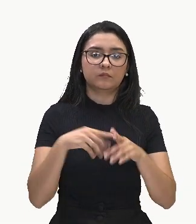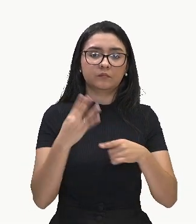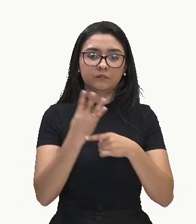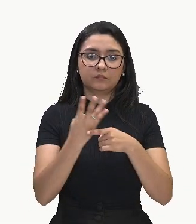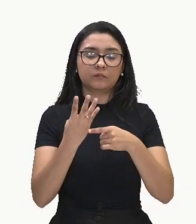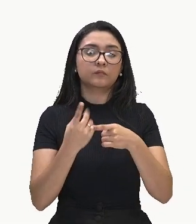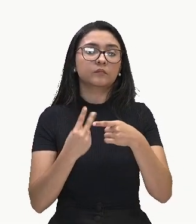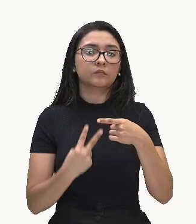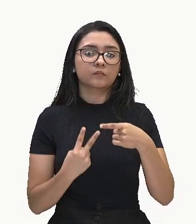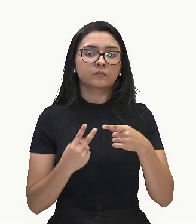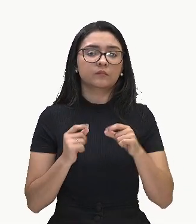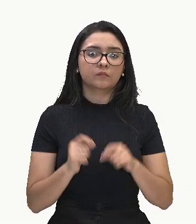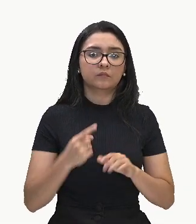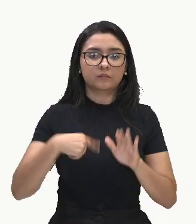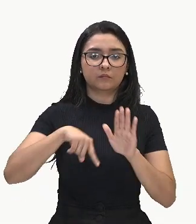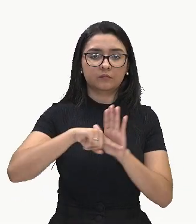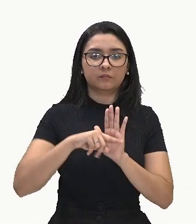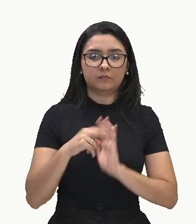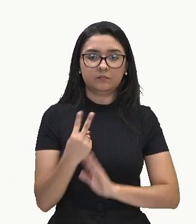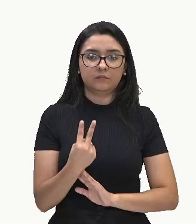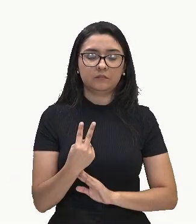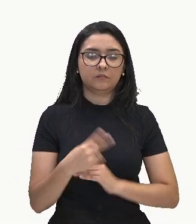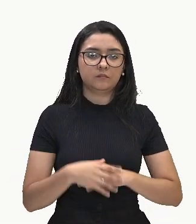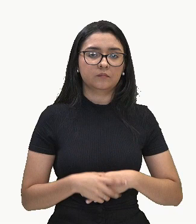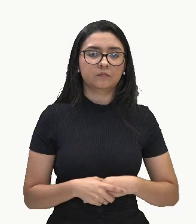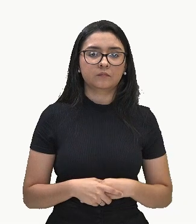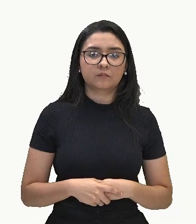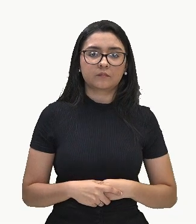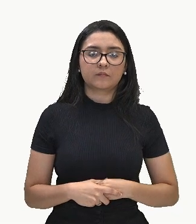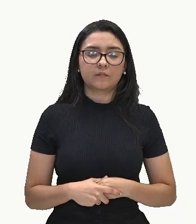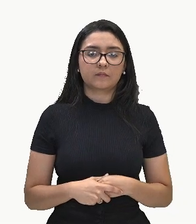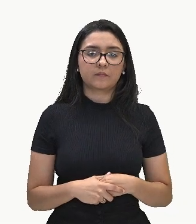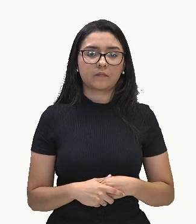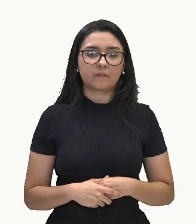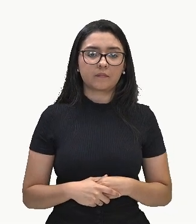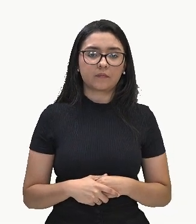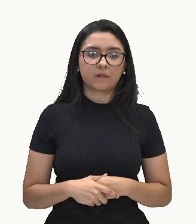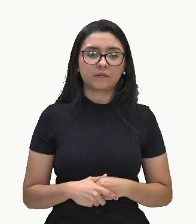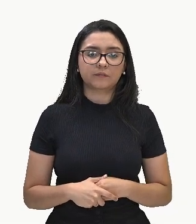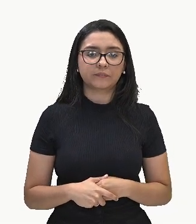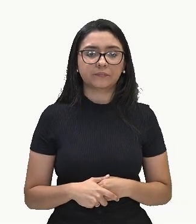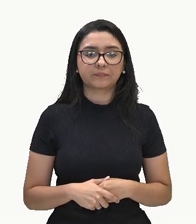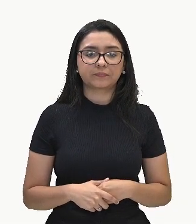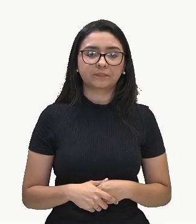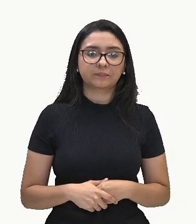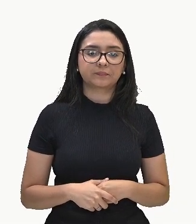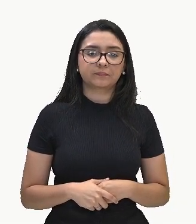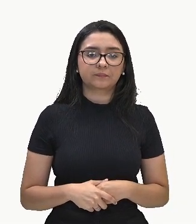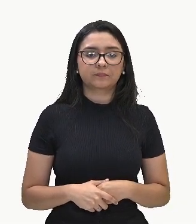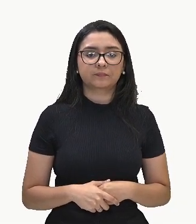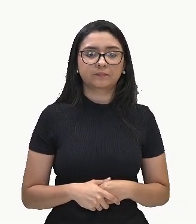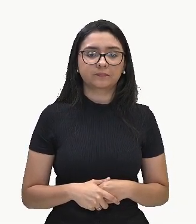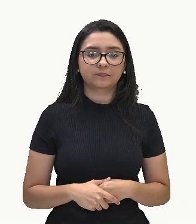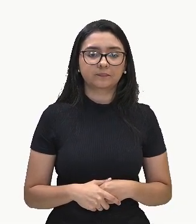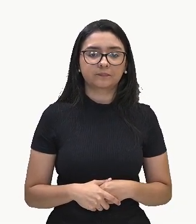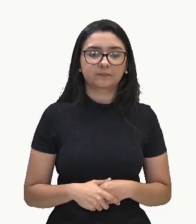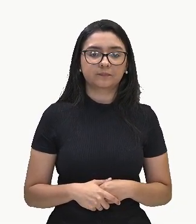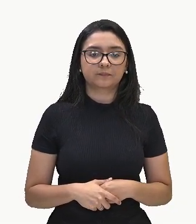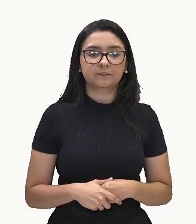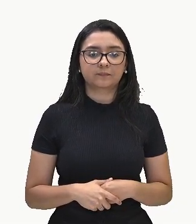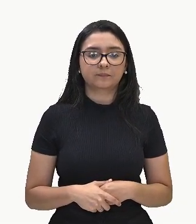menos 2. Ok? Ó... Eu